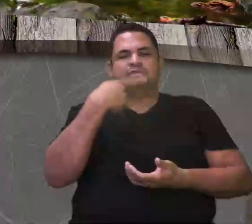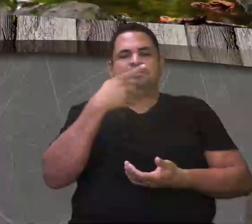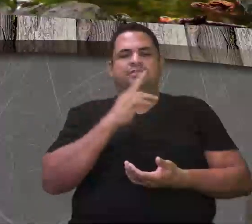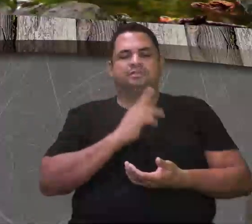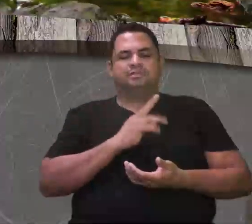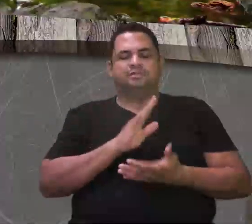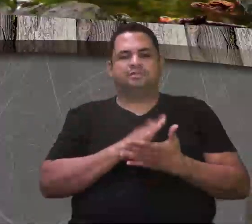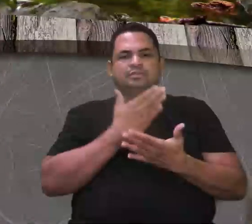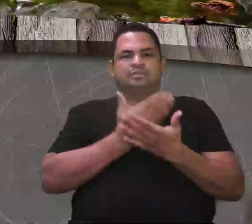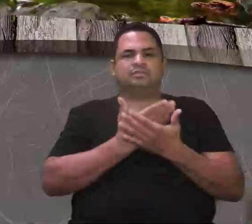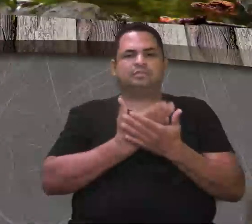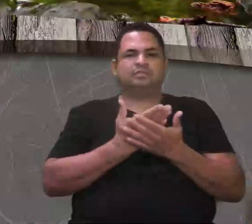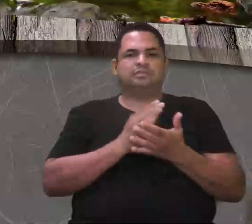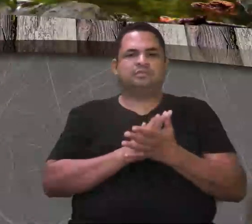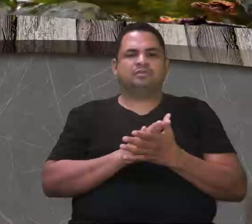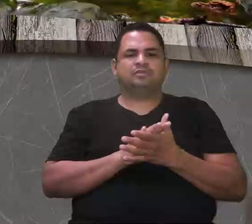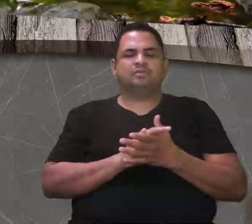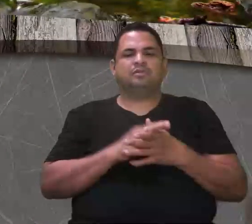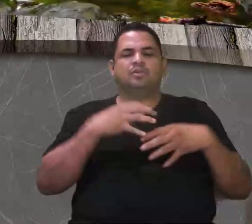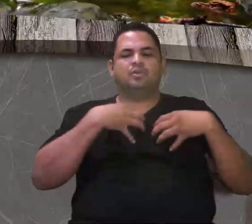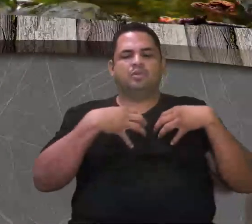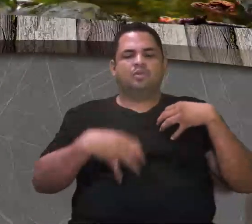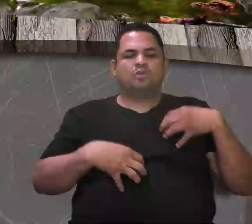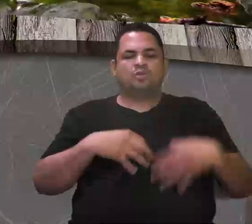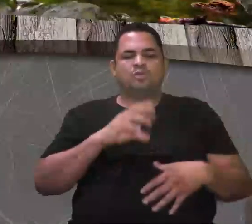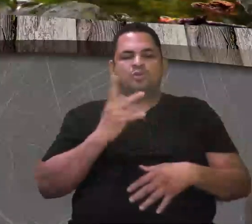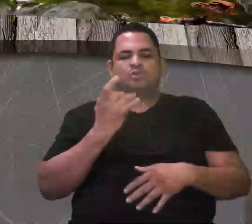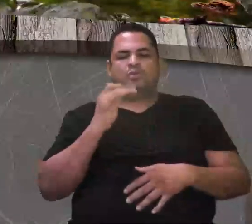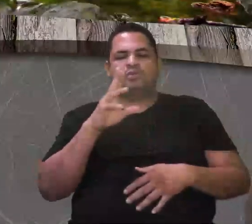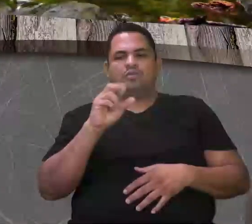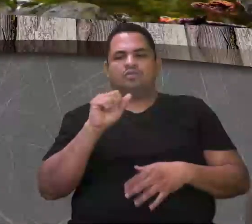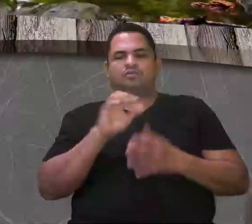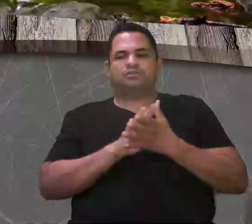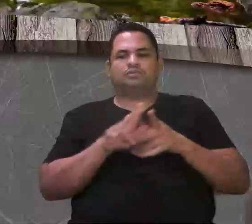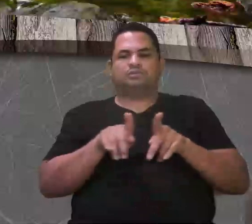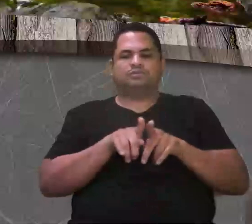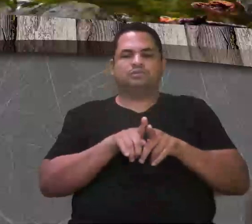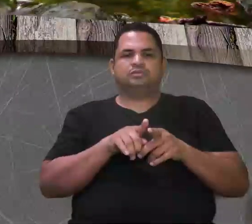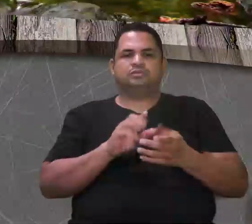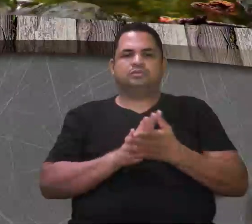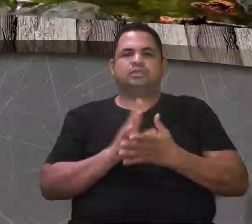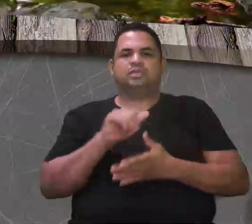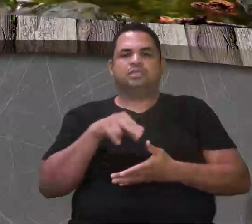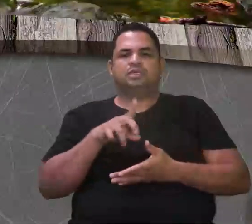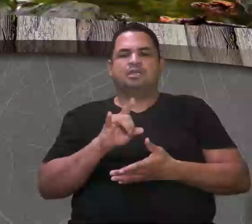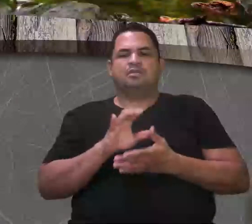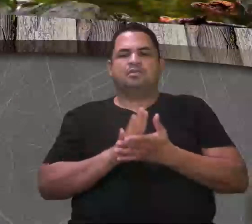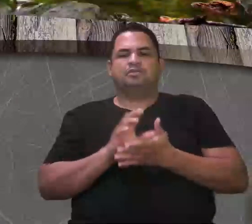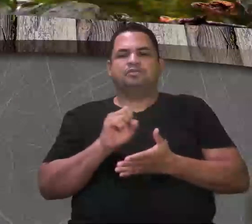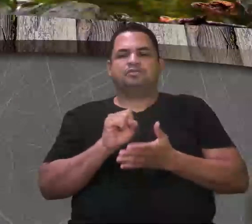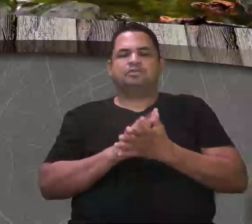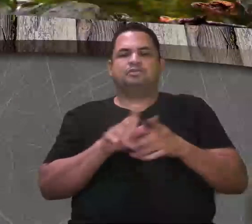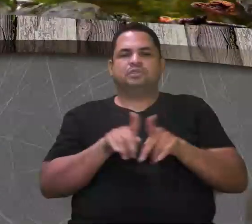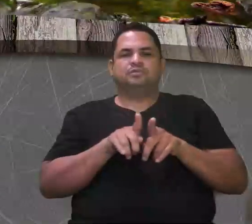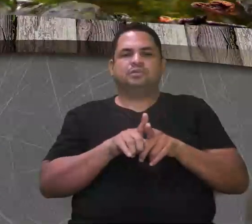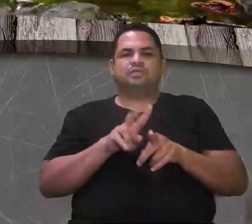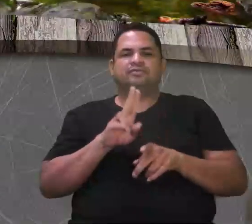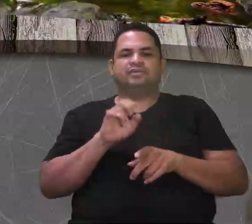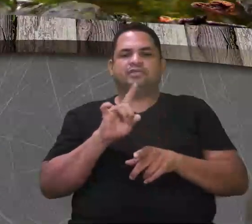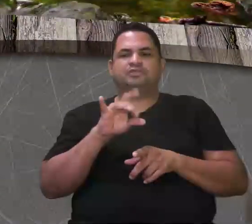aula sobre órgãos homólogos, órgãos análogos e órgãos vestigiais.